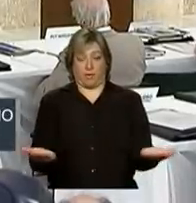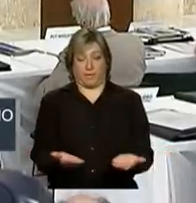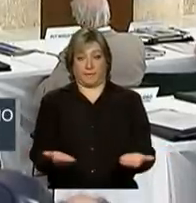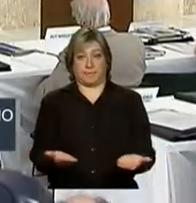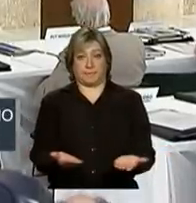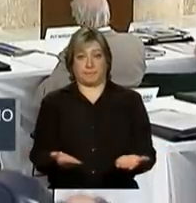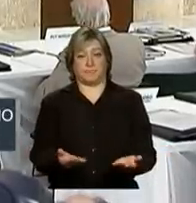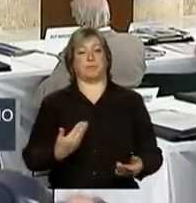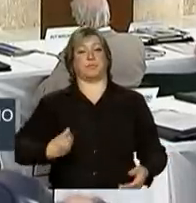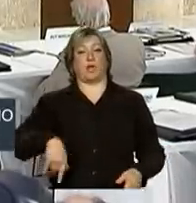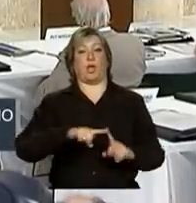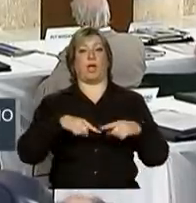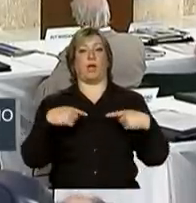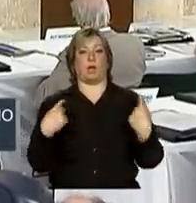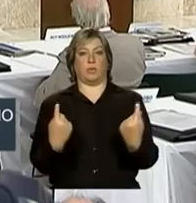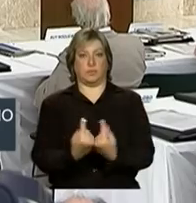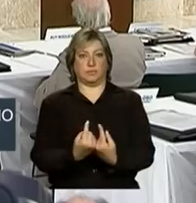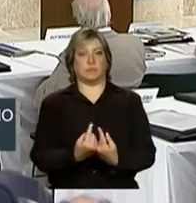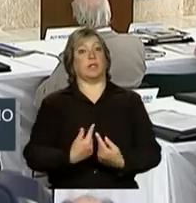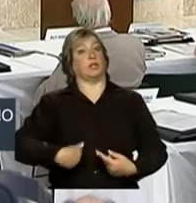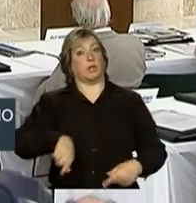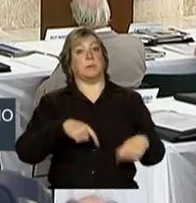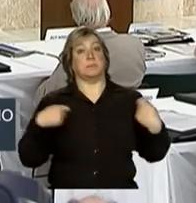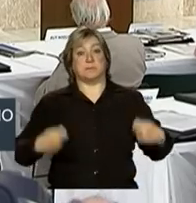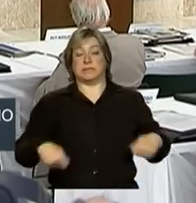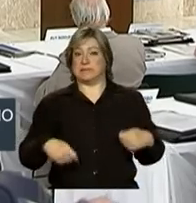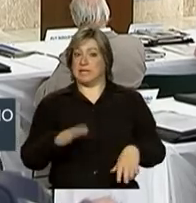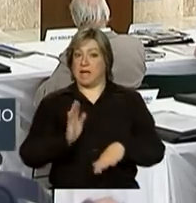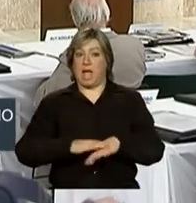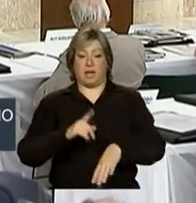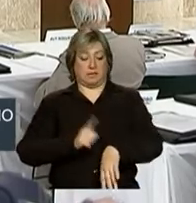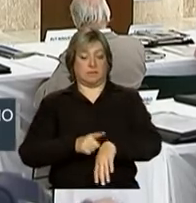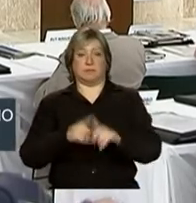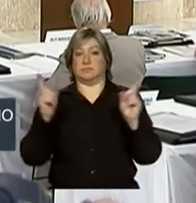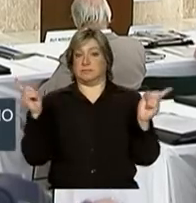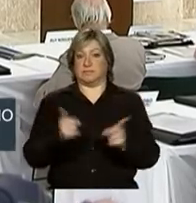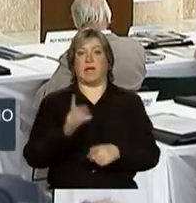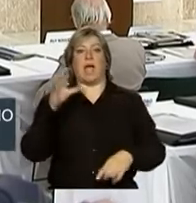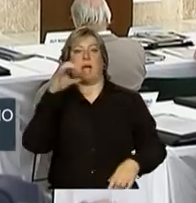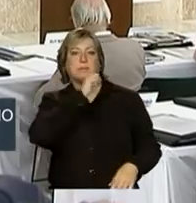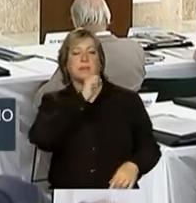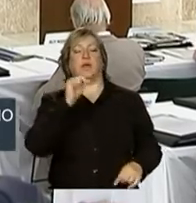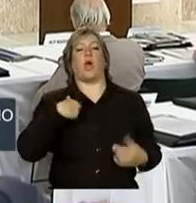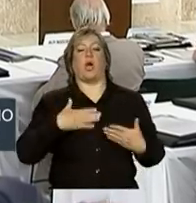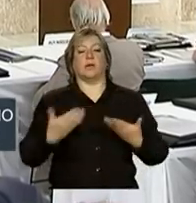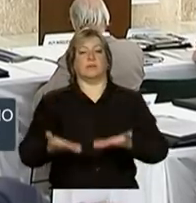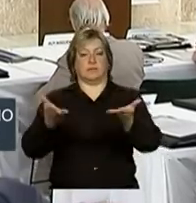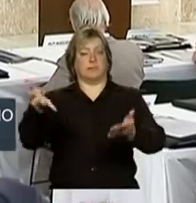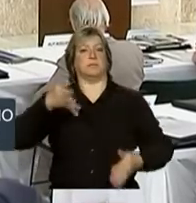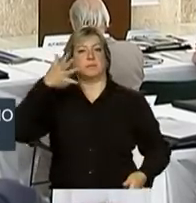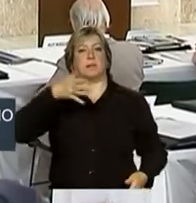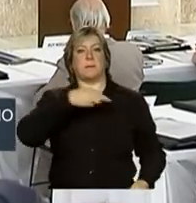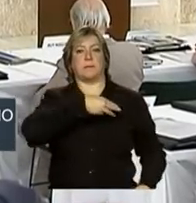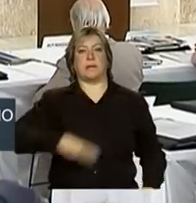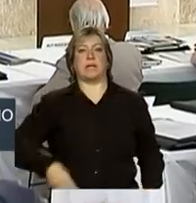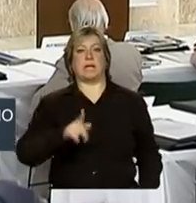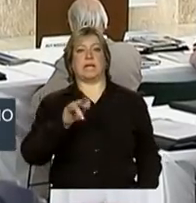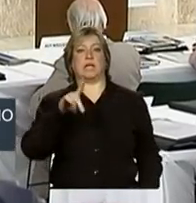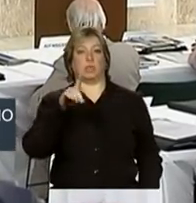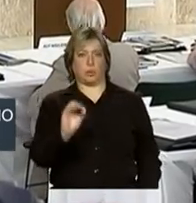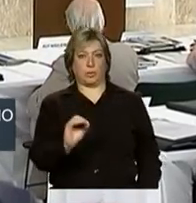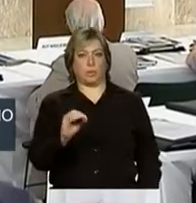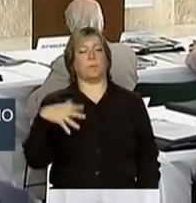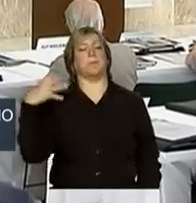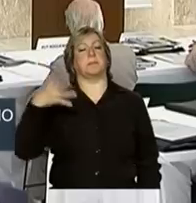a nossa reunião, e temos que ser o mais breve, eu gostaria de passar a palavra ao ministro Guido Mantega,